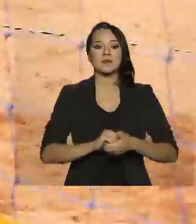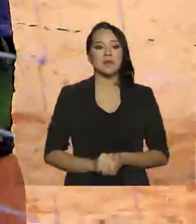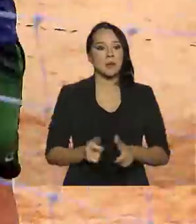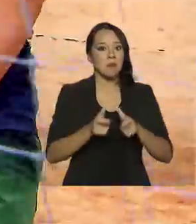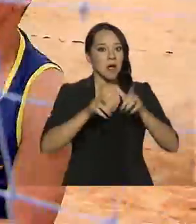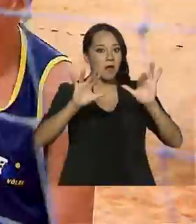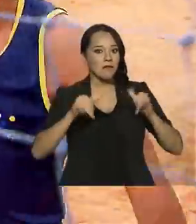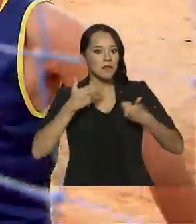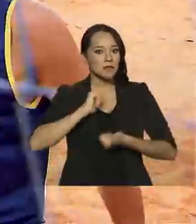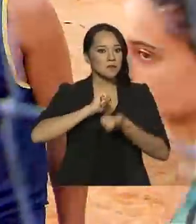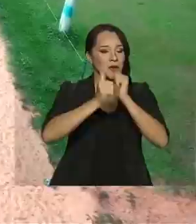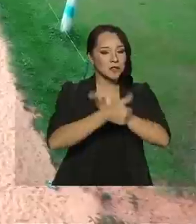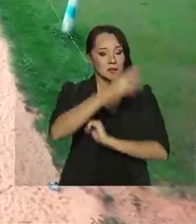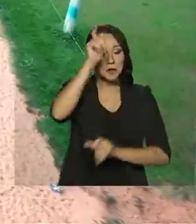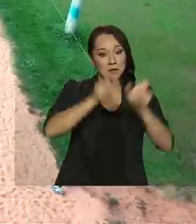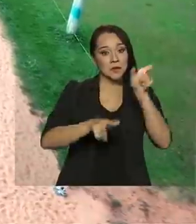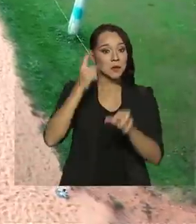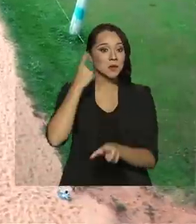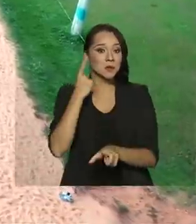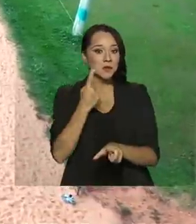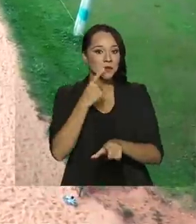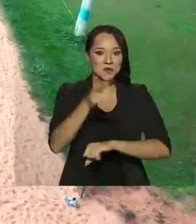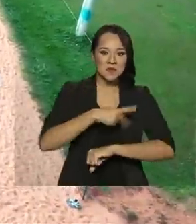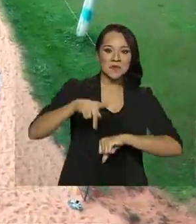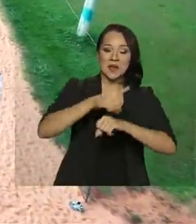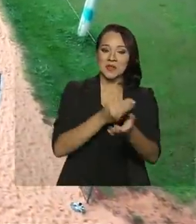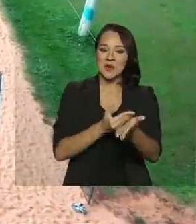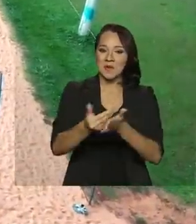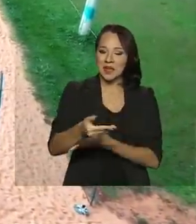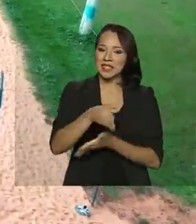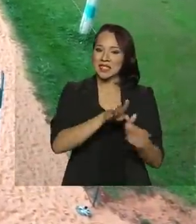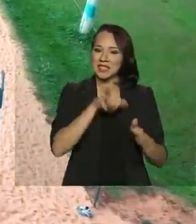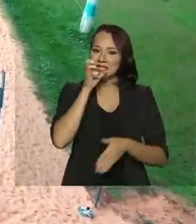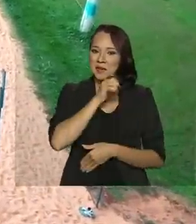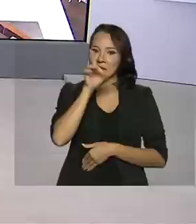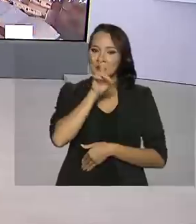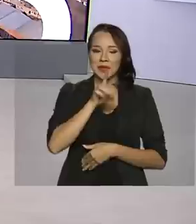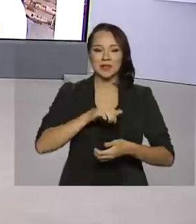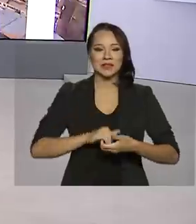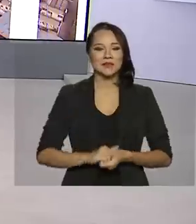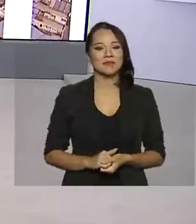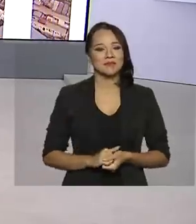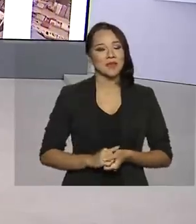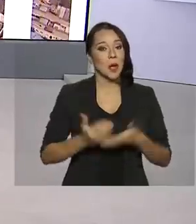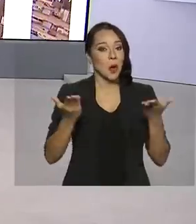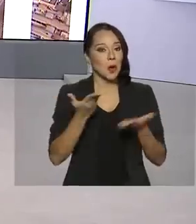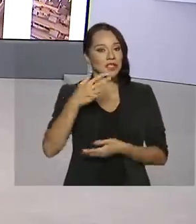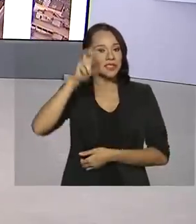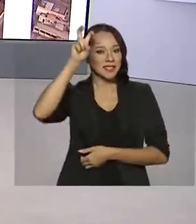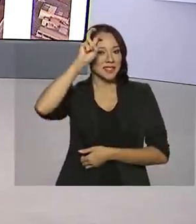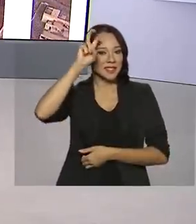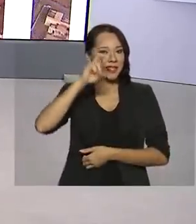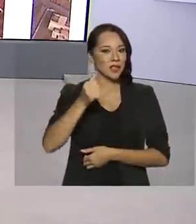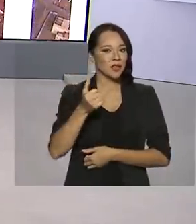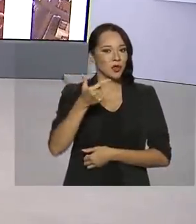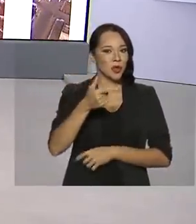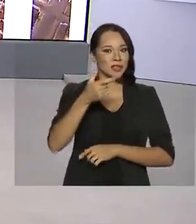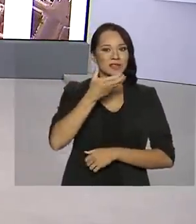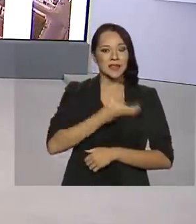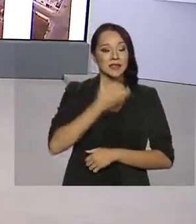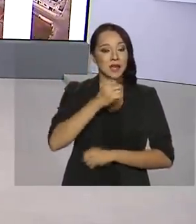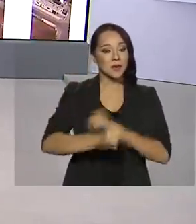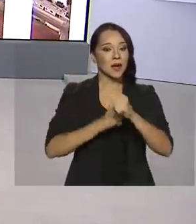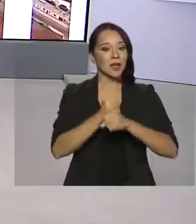maior evento esportivo para pessoas surdas do país começa neste fim de semana. Hoje é quinta-feira, 2 de